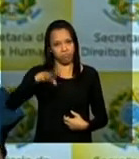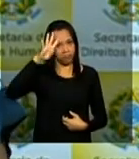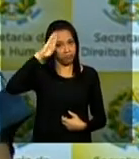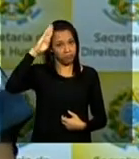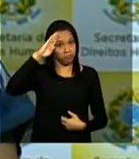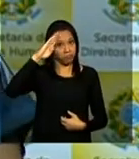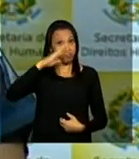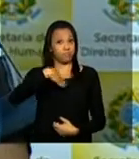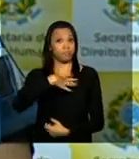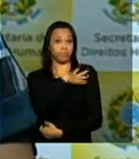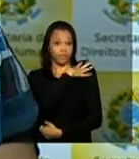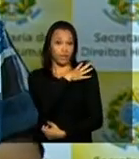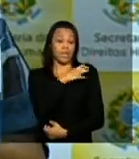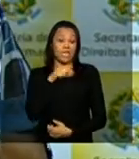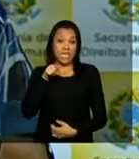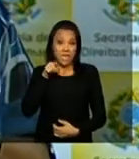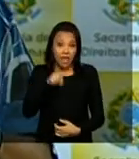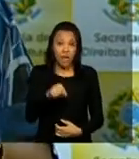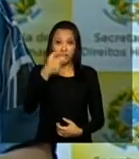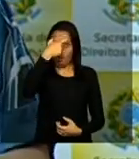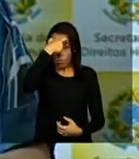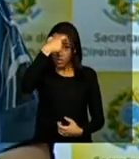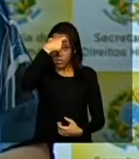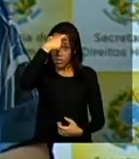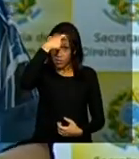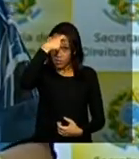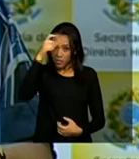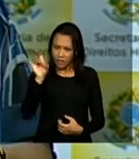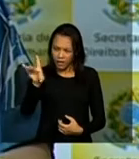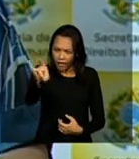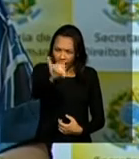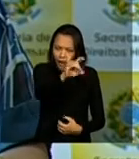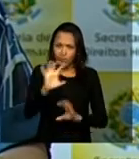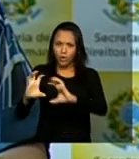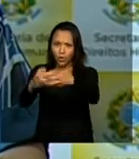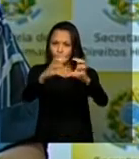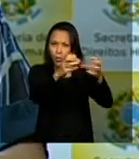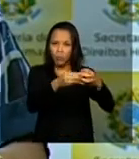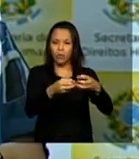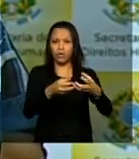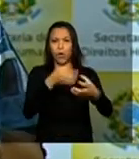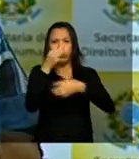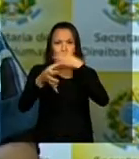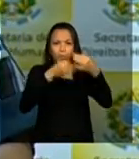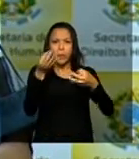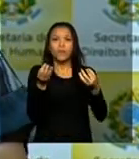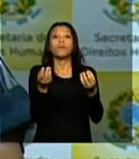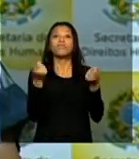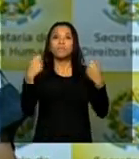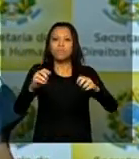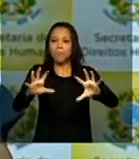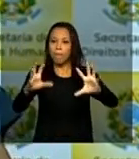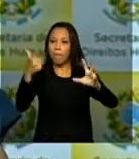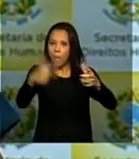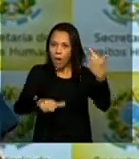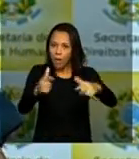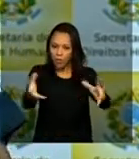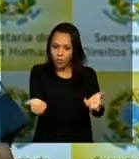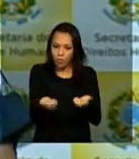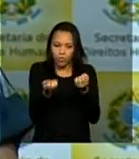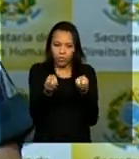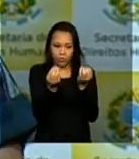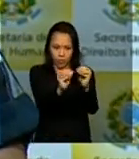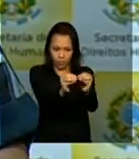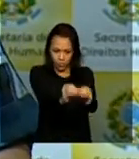consciência me parece é fundamental de ser alimentada para que essa onda conservadora